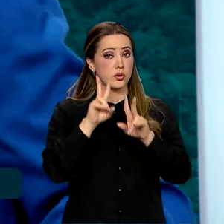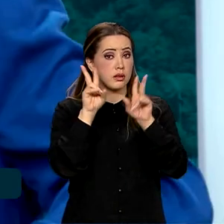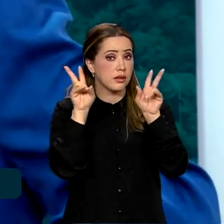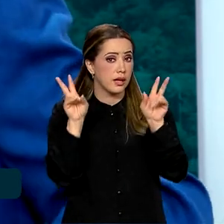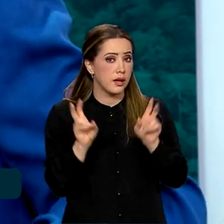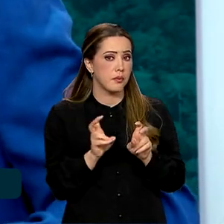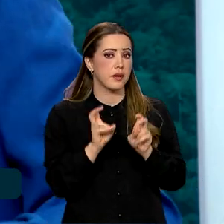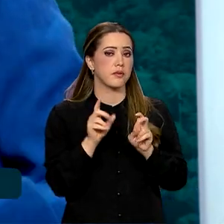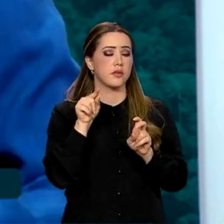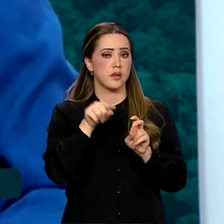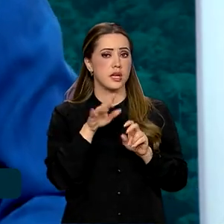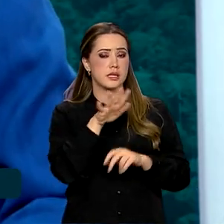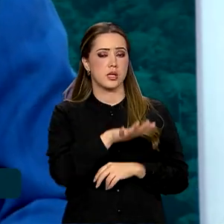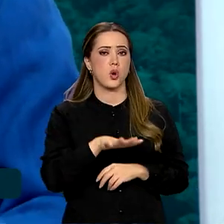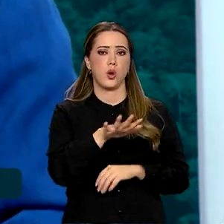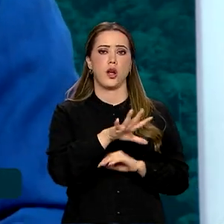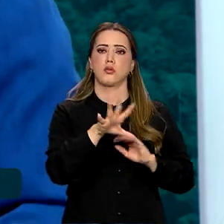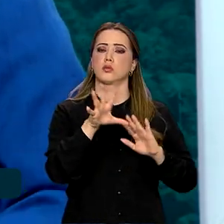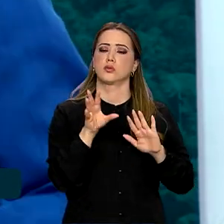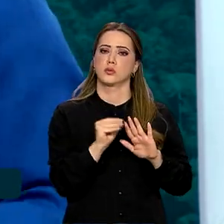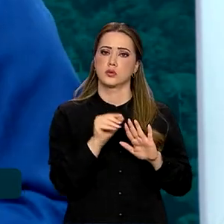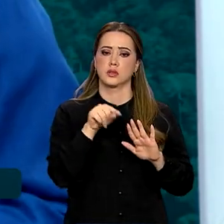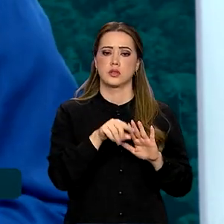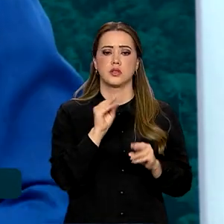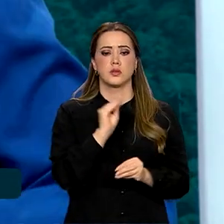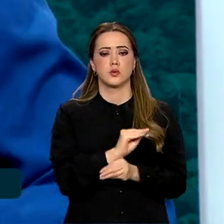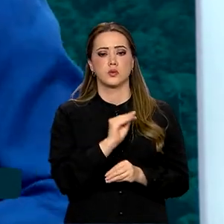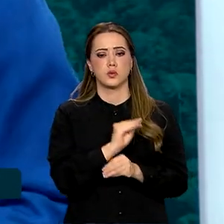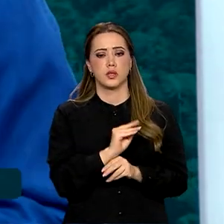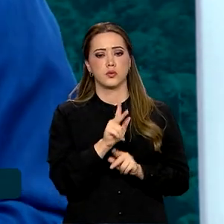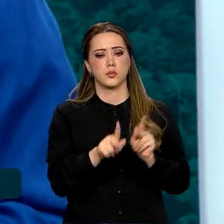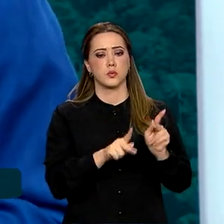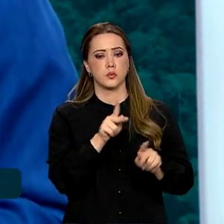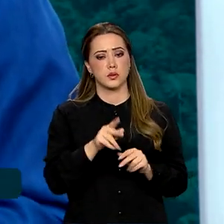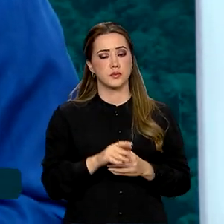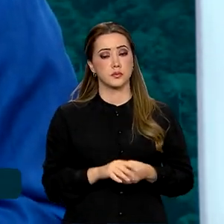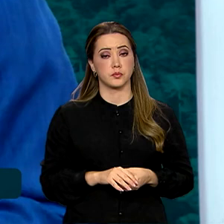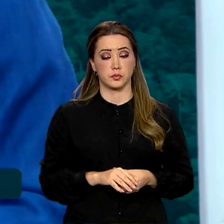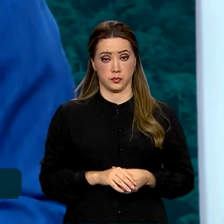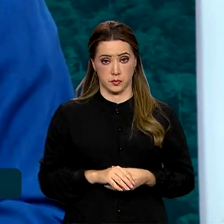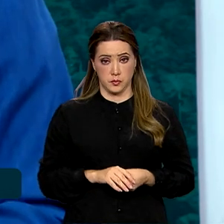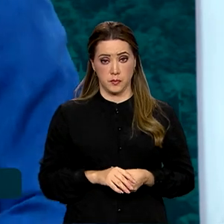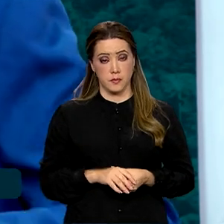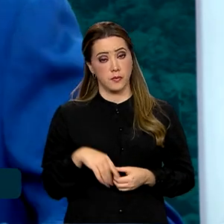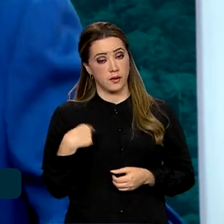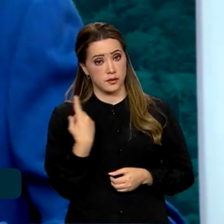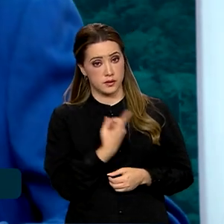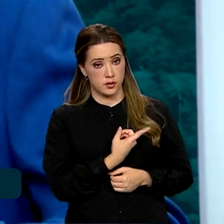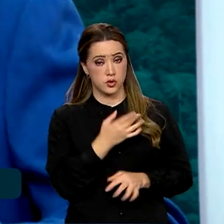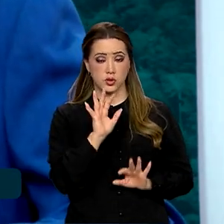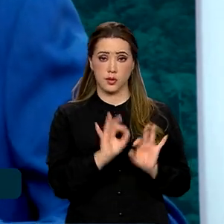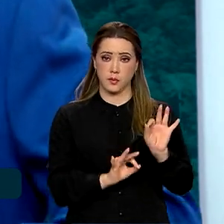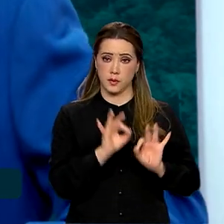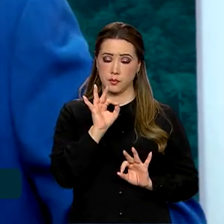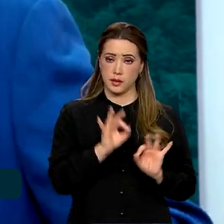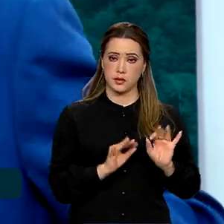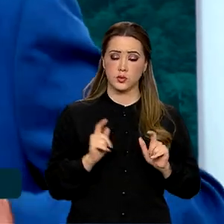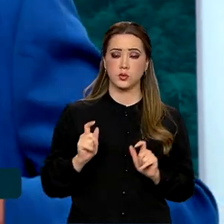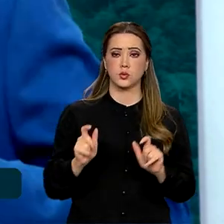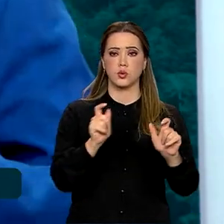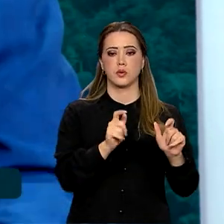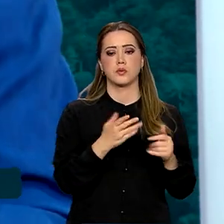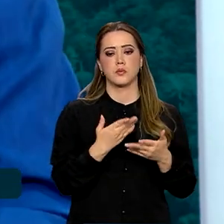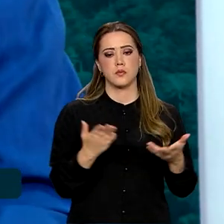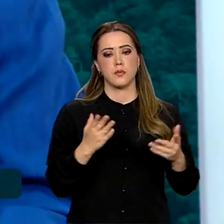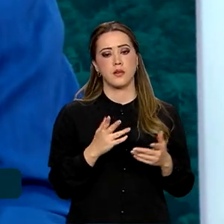a essa região e aqui, esse cuidado com o povo. Nisso aqui, a gente, então, está preparando para que,